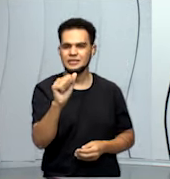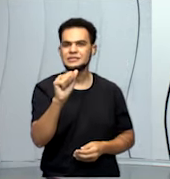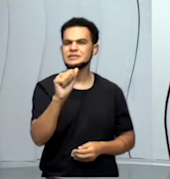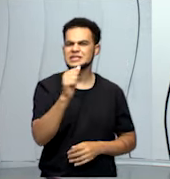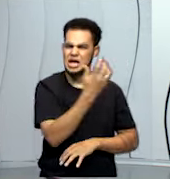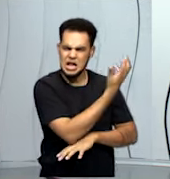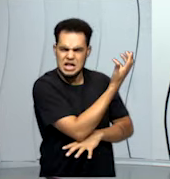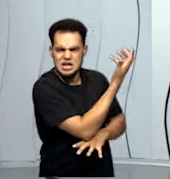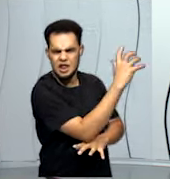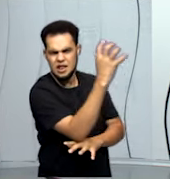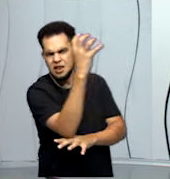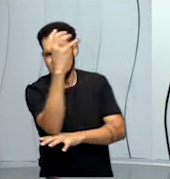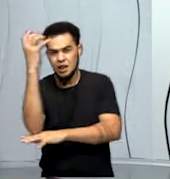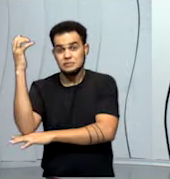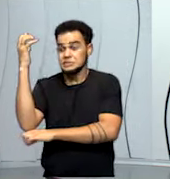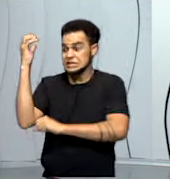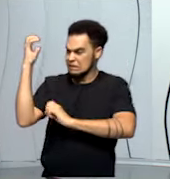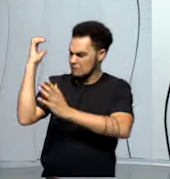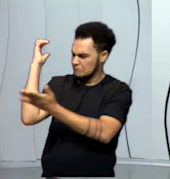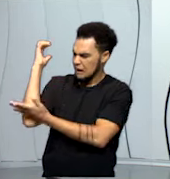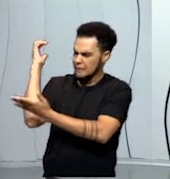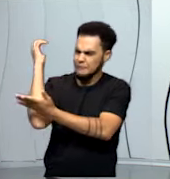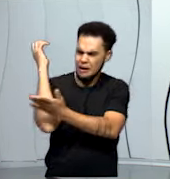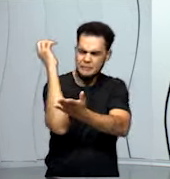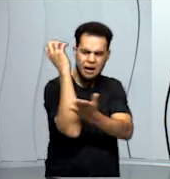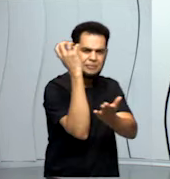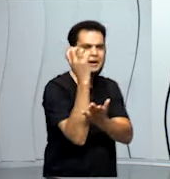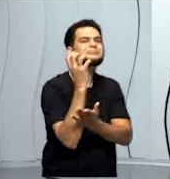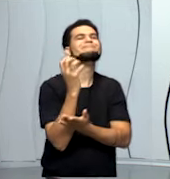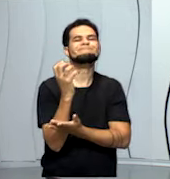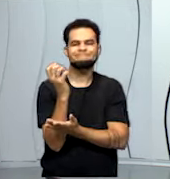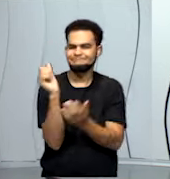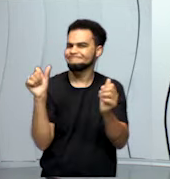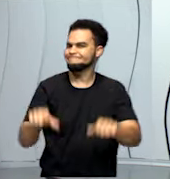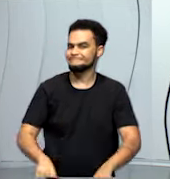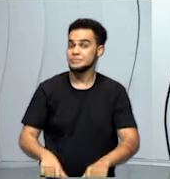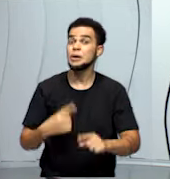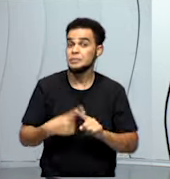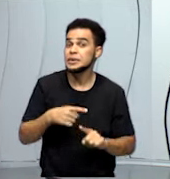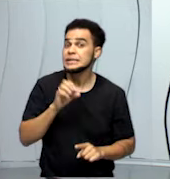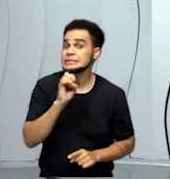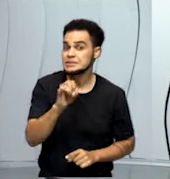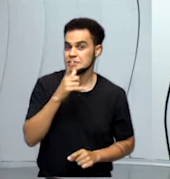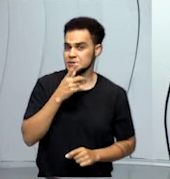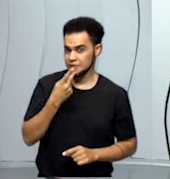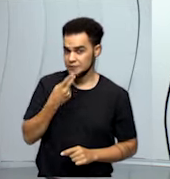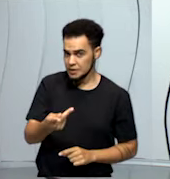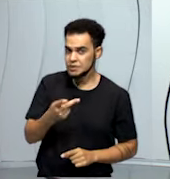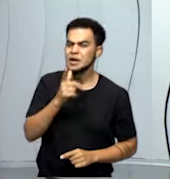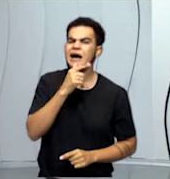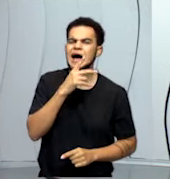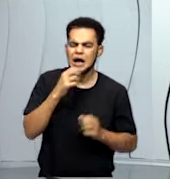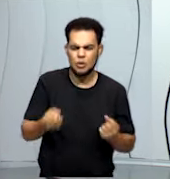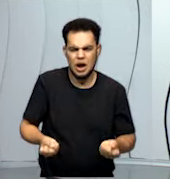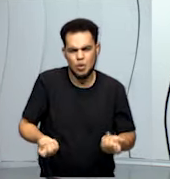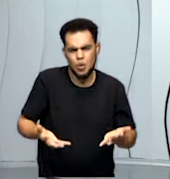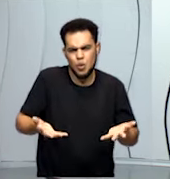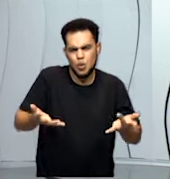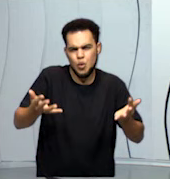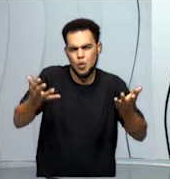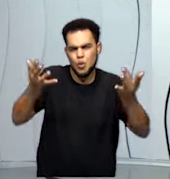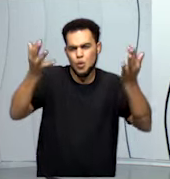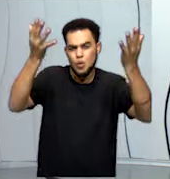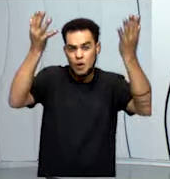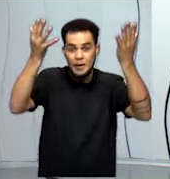as matas ciliares não, por quê? Quando a gente fala que a água evapora, nós estamos falando também da